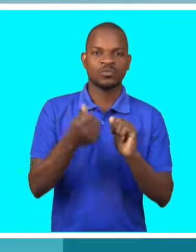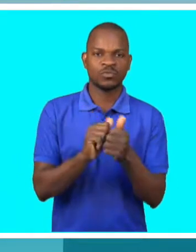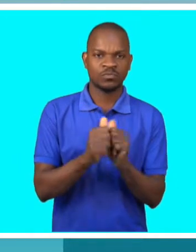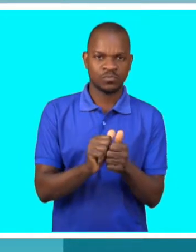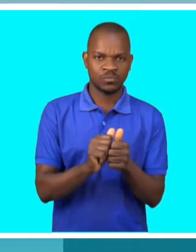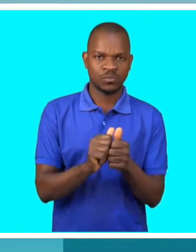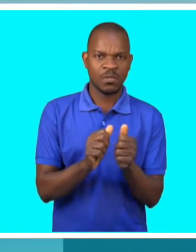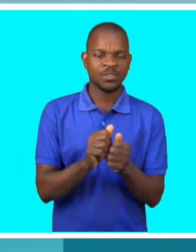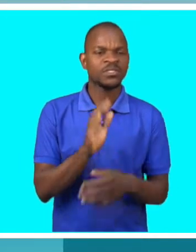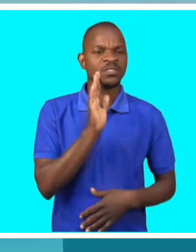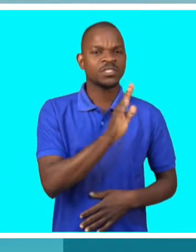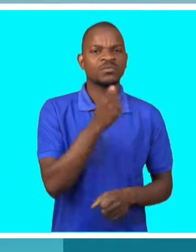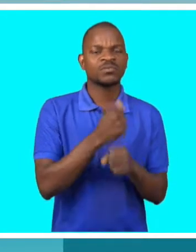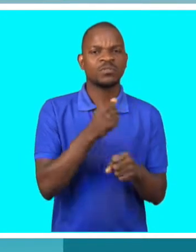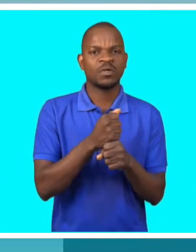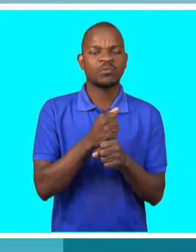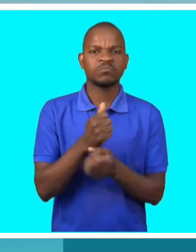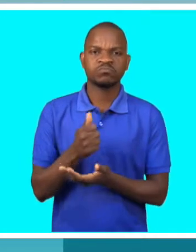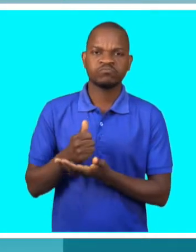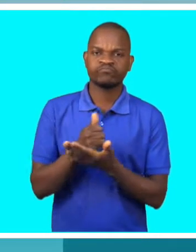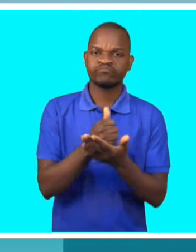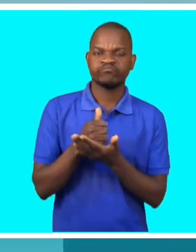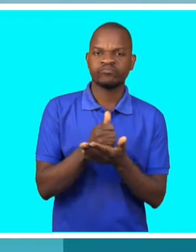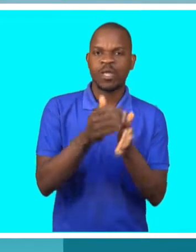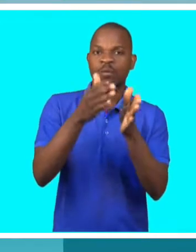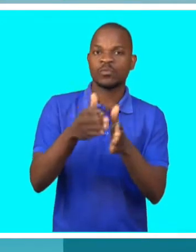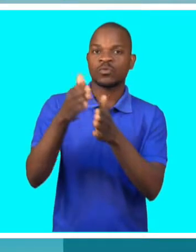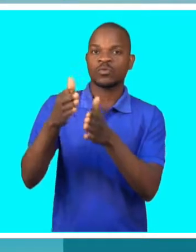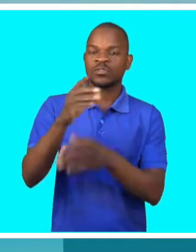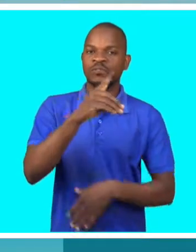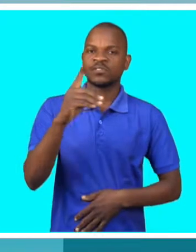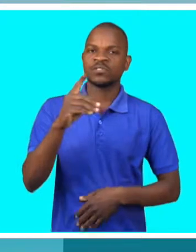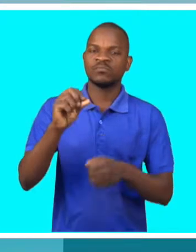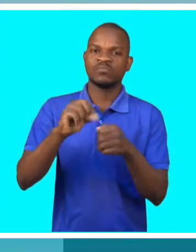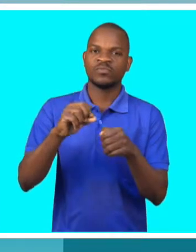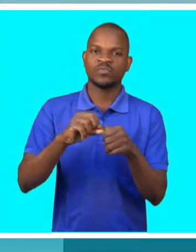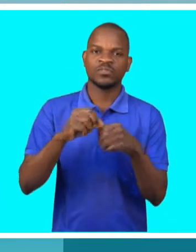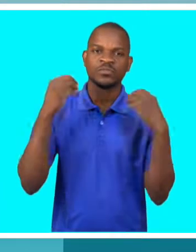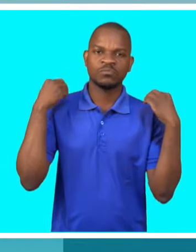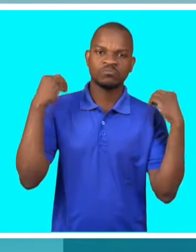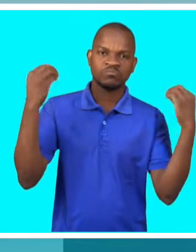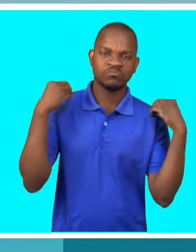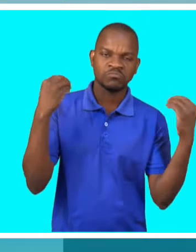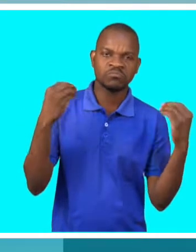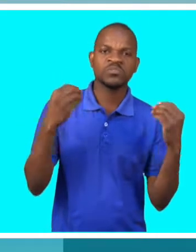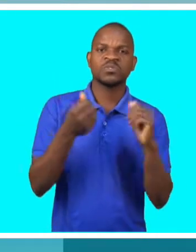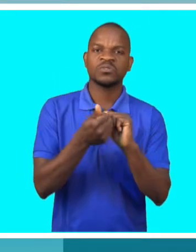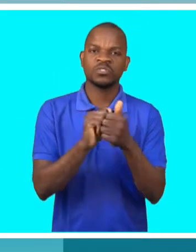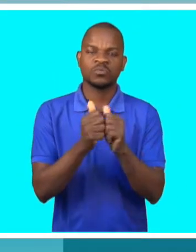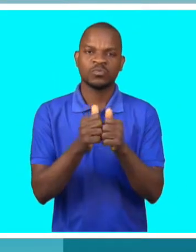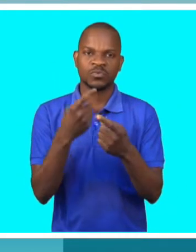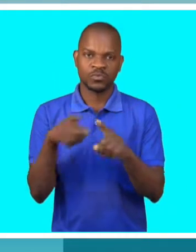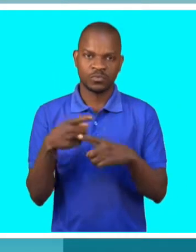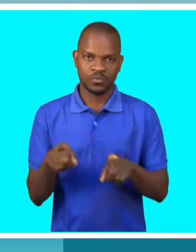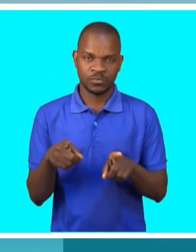Este é todo o trabalho, levar as pessoas com deficiência a nível da província, praticar o desporto, para também ajudar com que esses